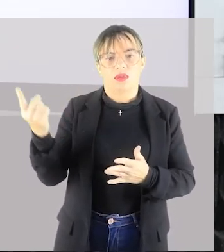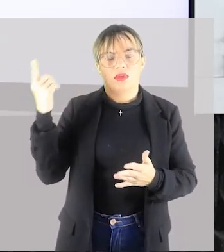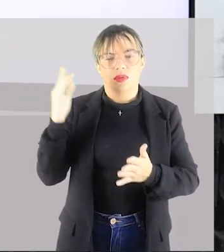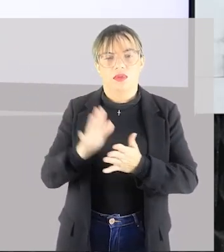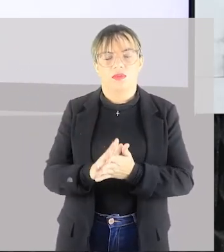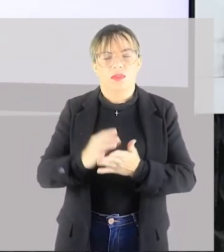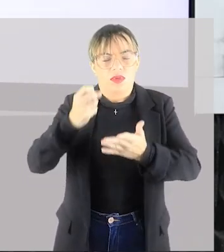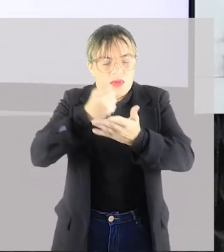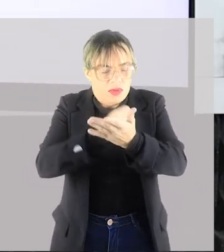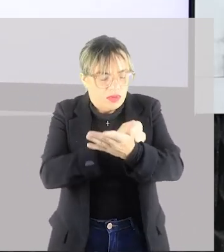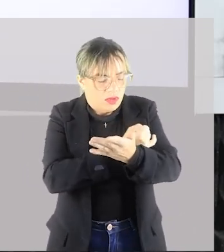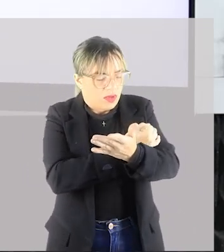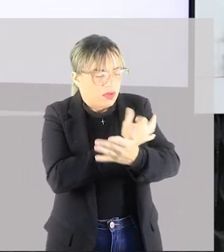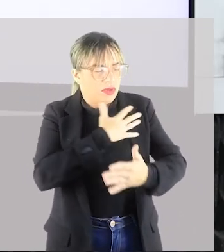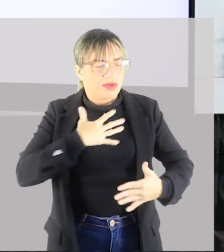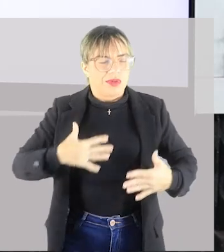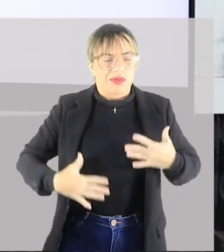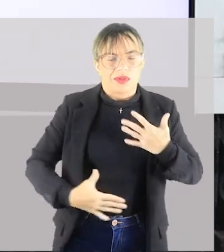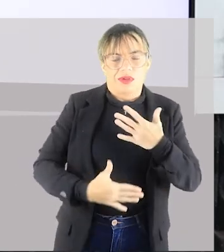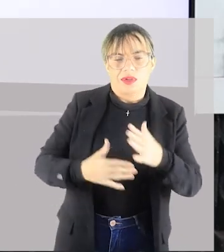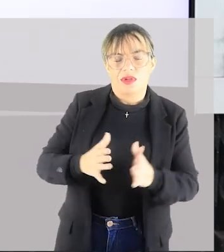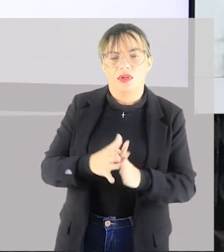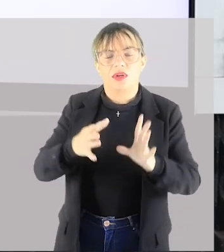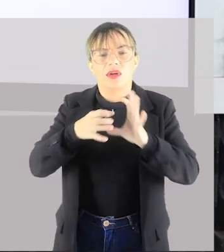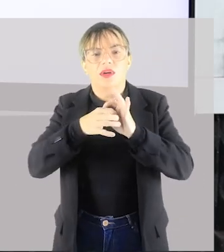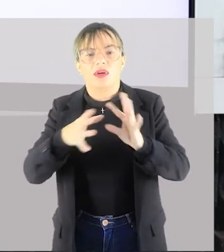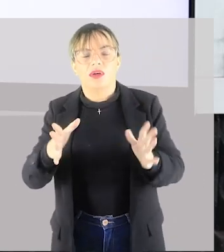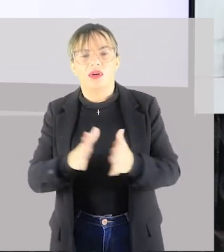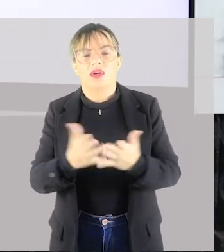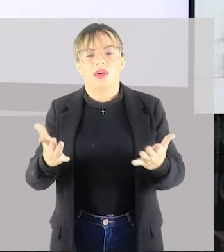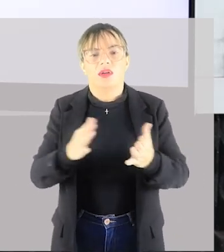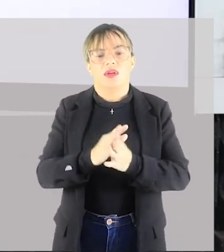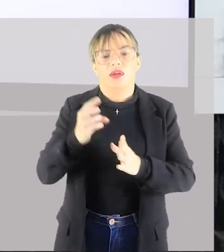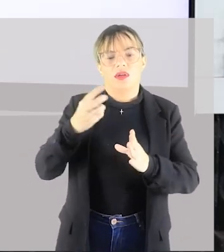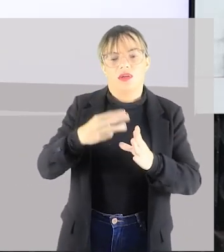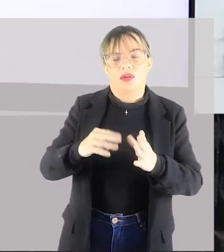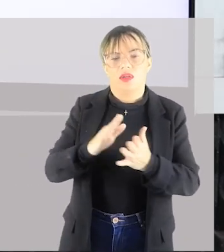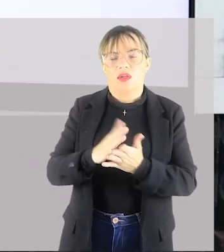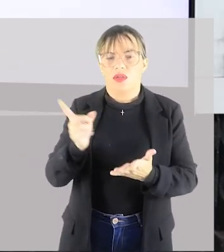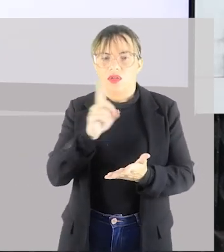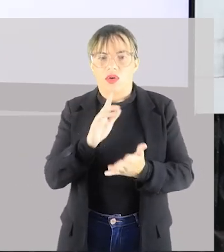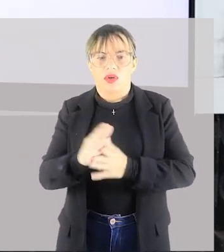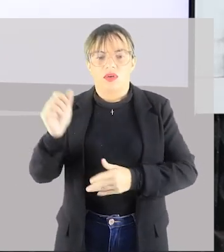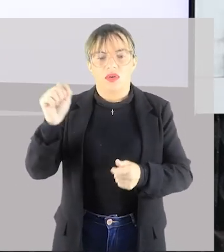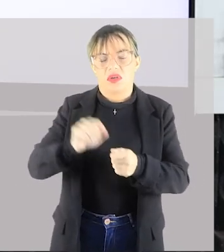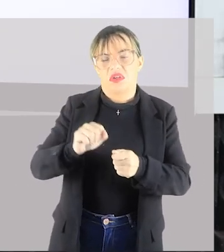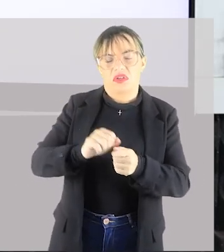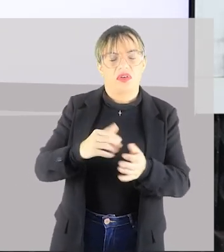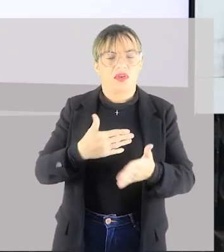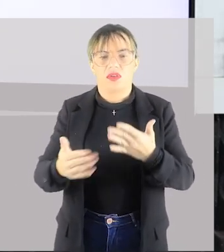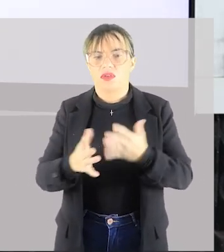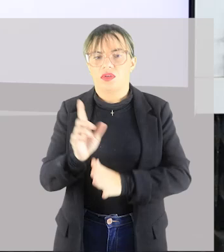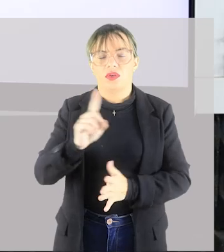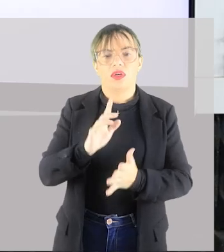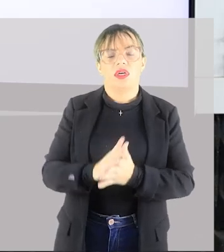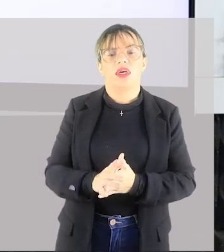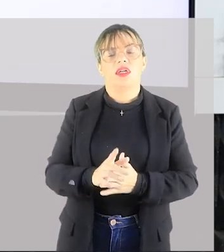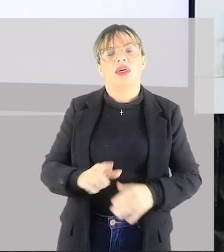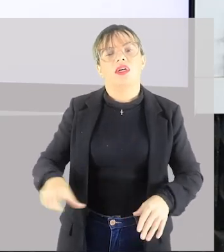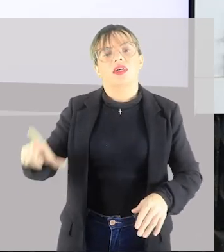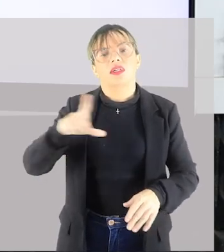emocional na sua expressividade. Ela não é um fazer por fazer, não, ela tem um porquê,